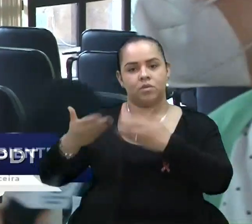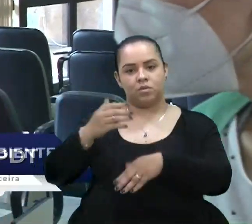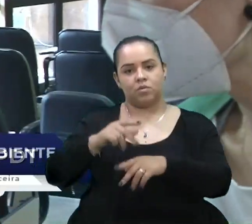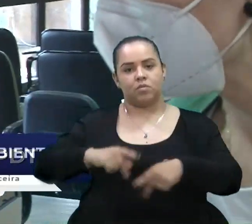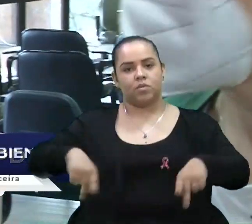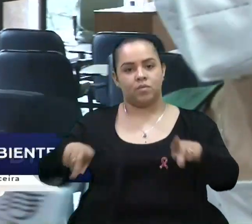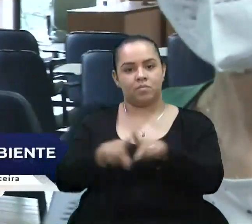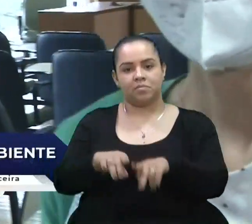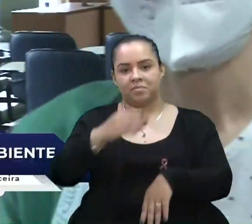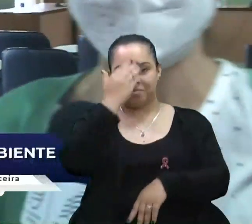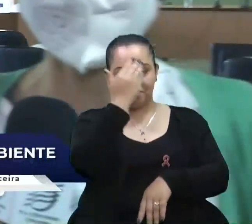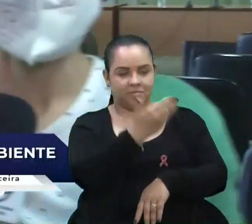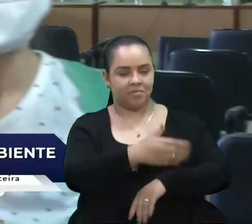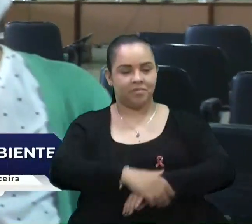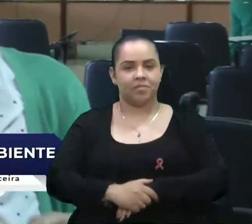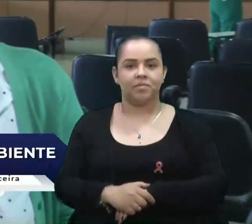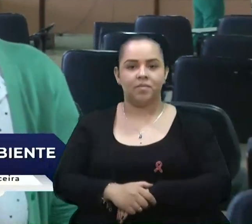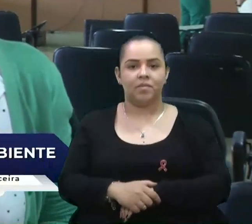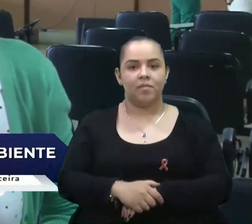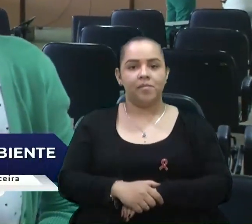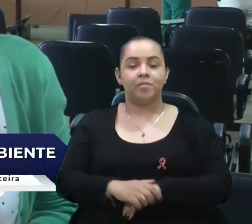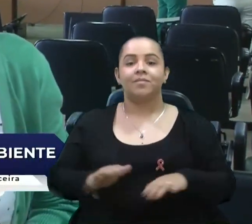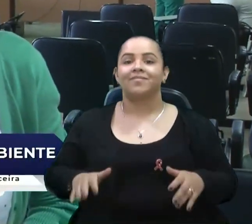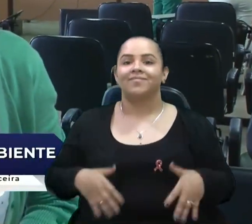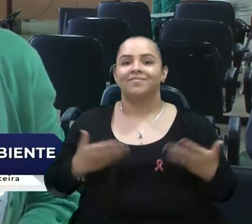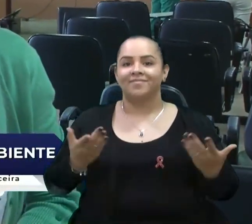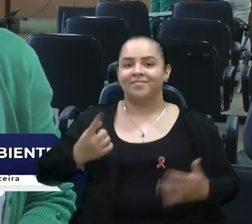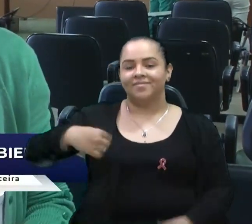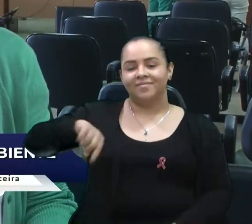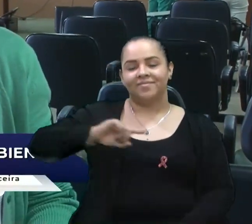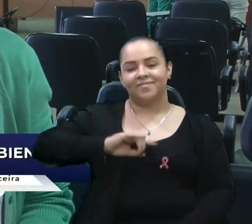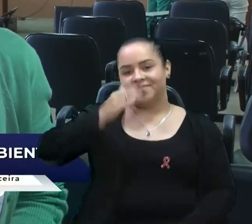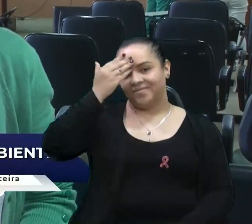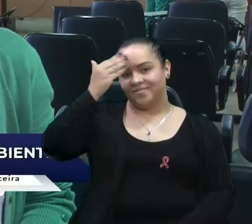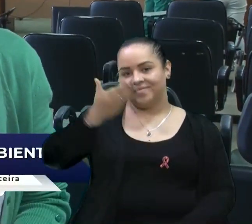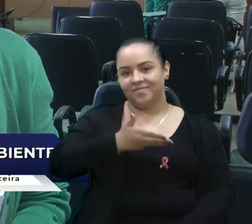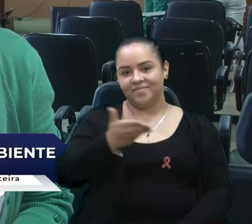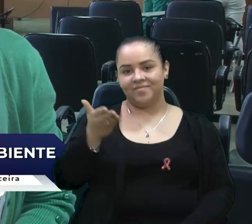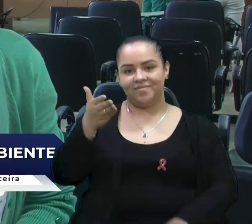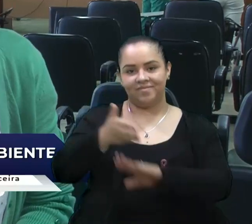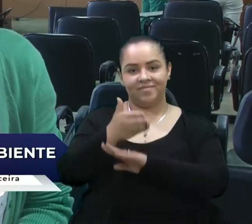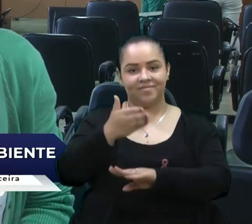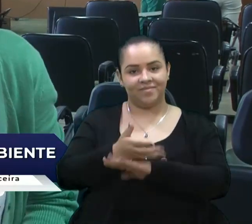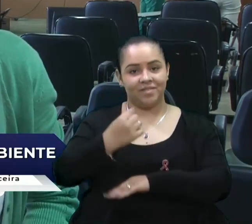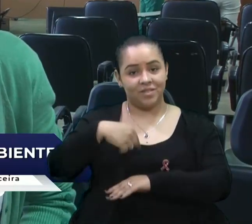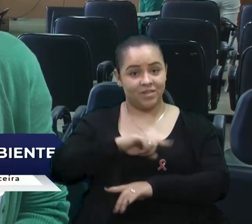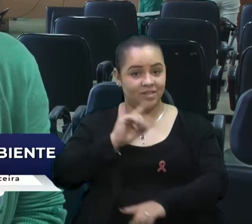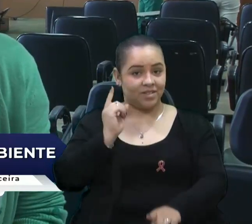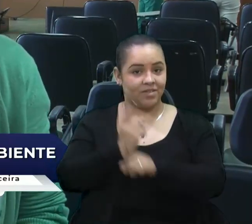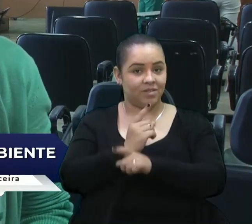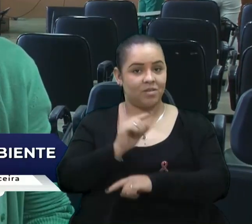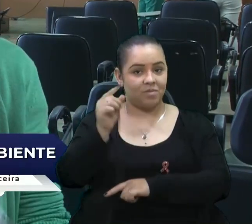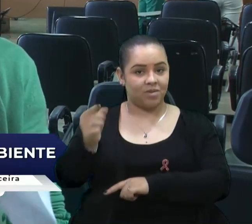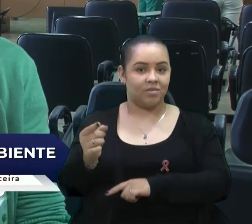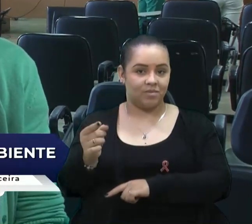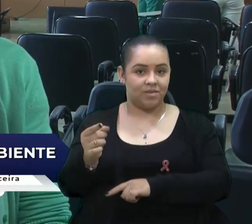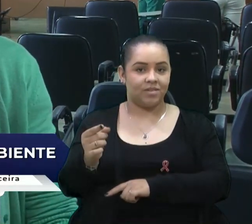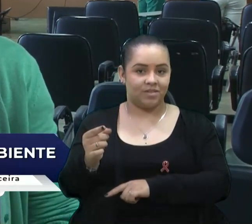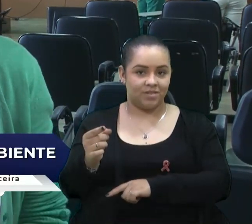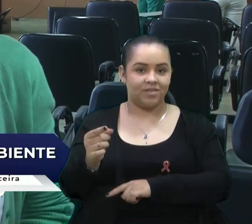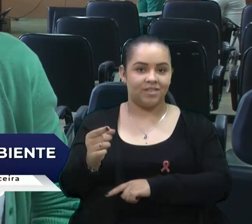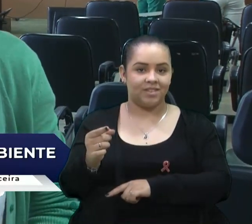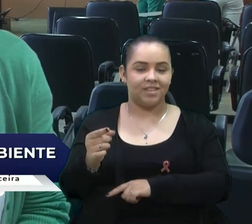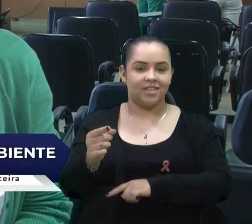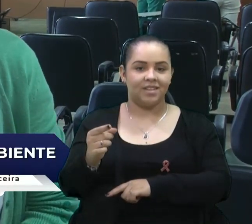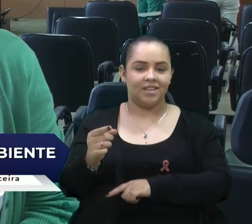obrigada é bom gente a gente vai agradecendo a sua participação a gente se encontra numa próxima em uma